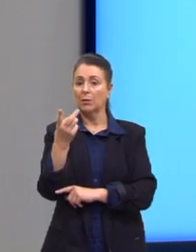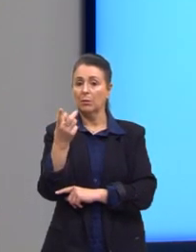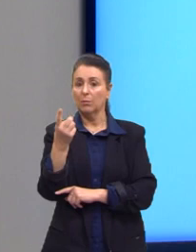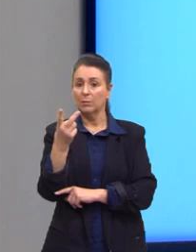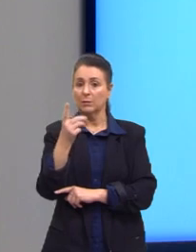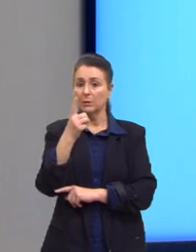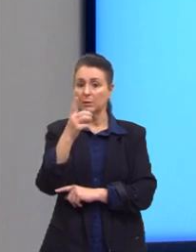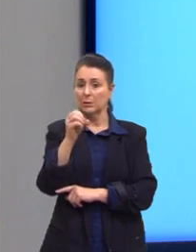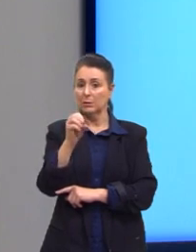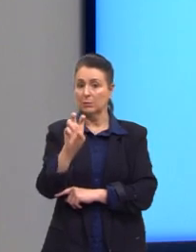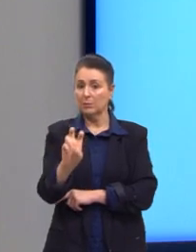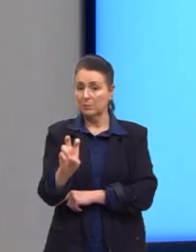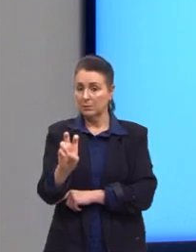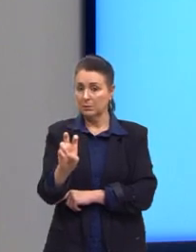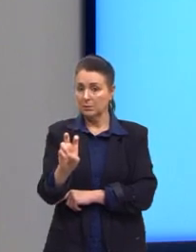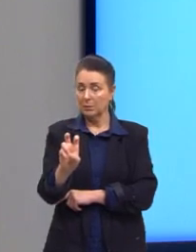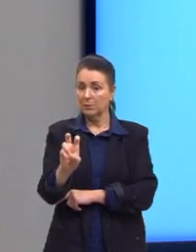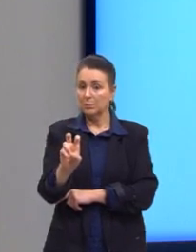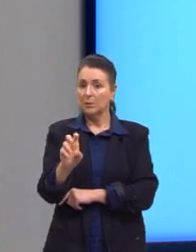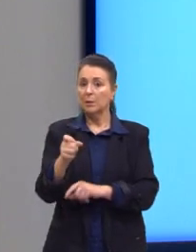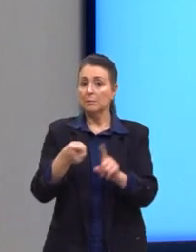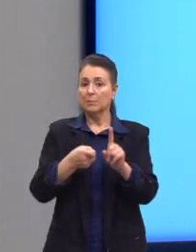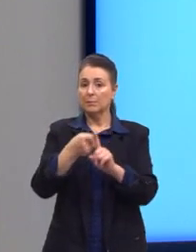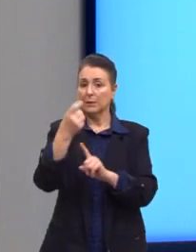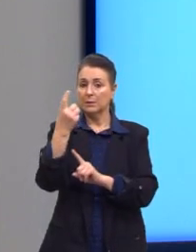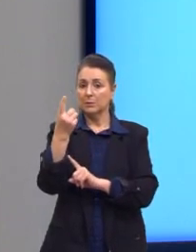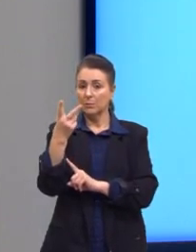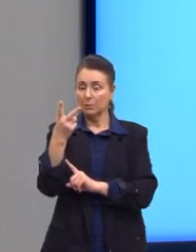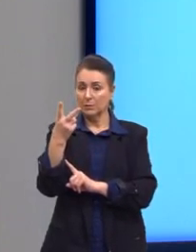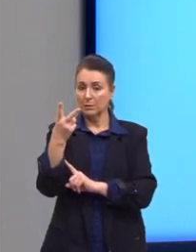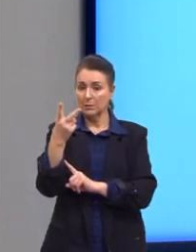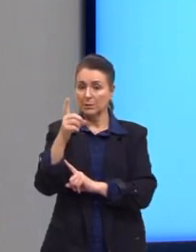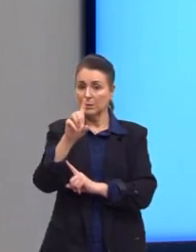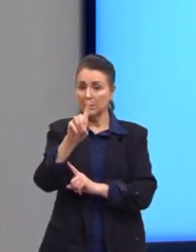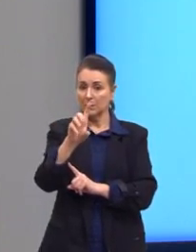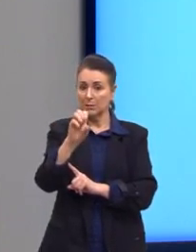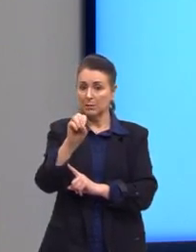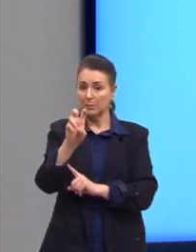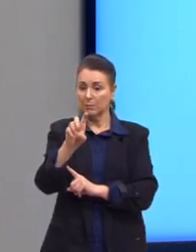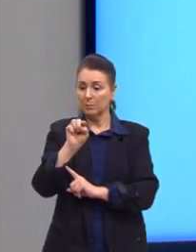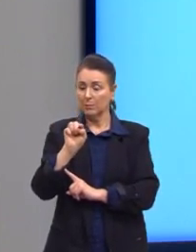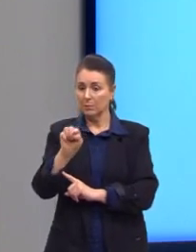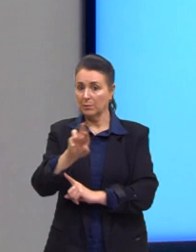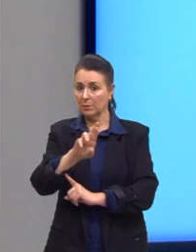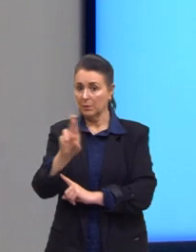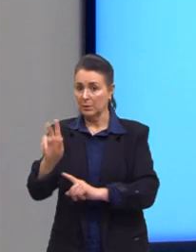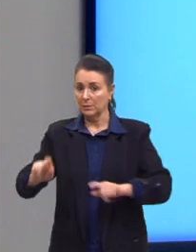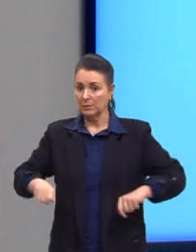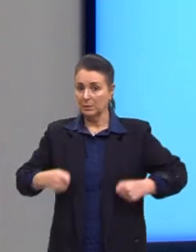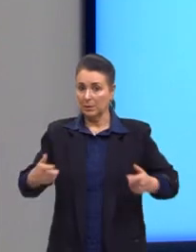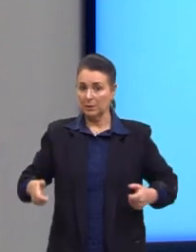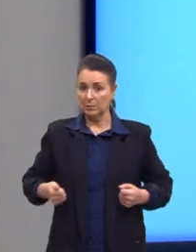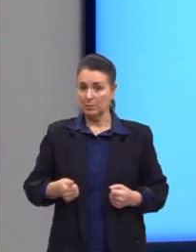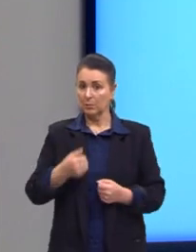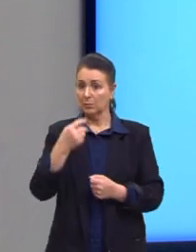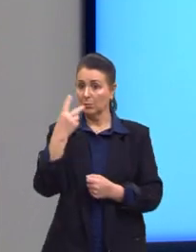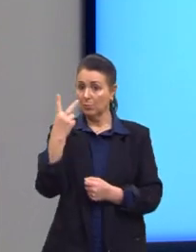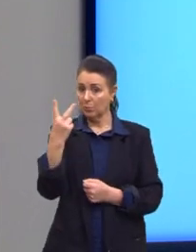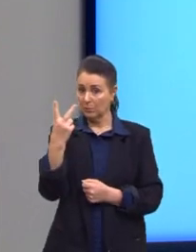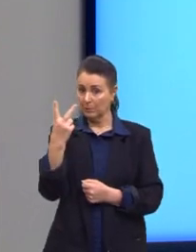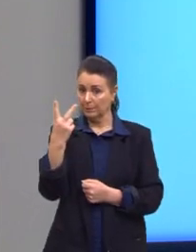105, para mês 12, 105 mil reais gastos. São dois pontos que nós temos.